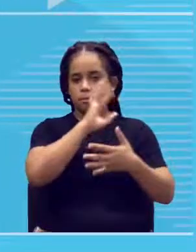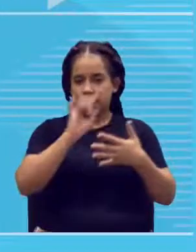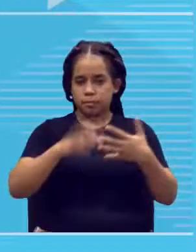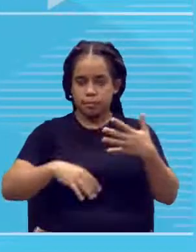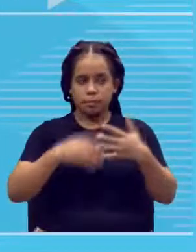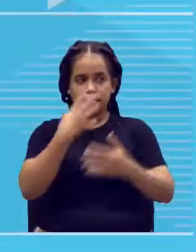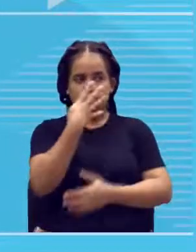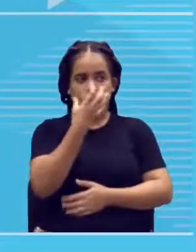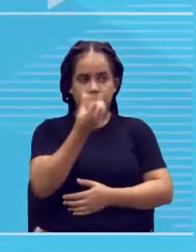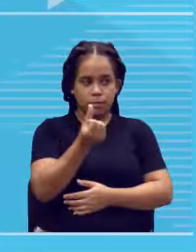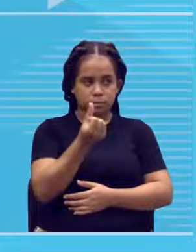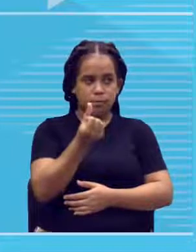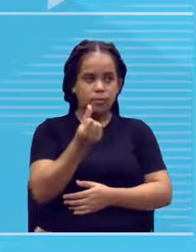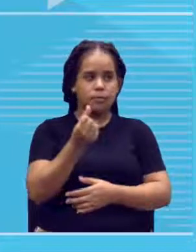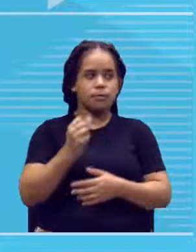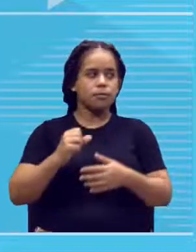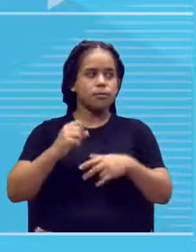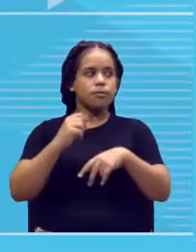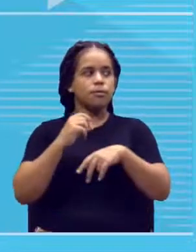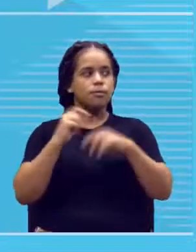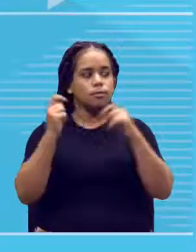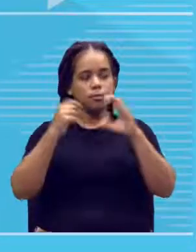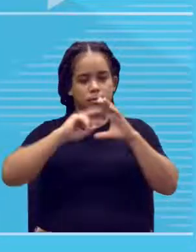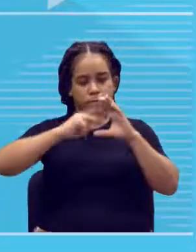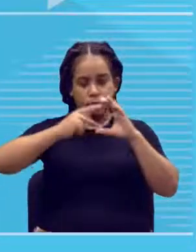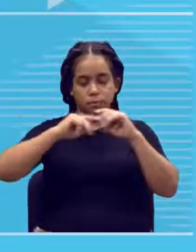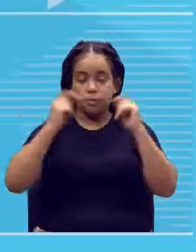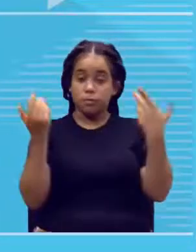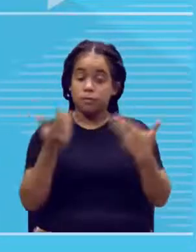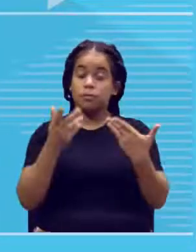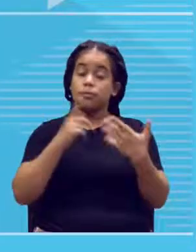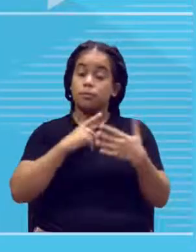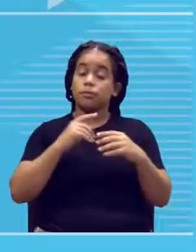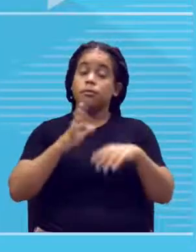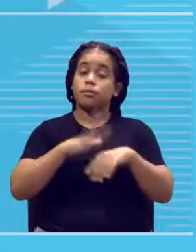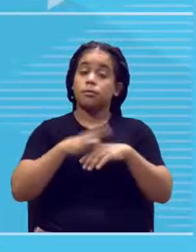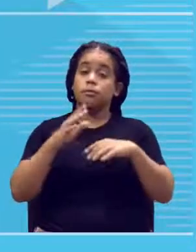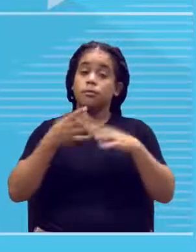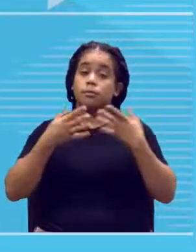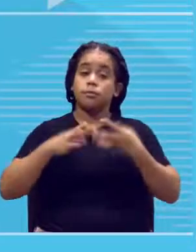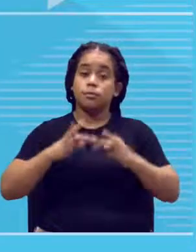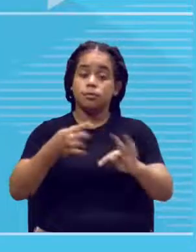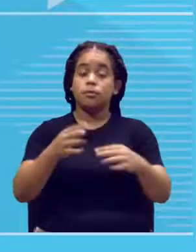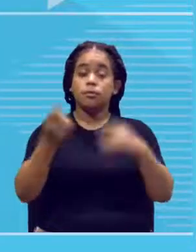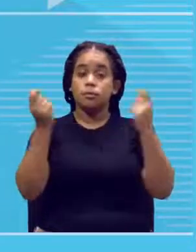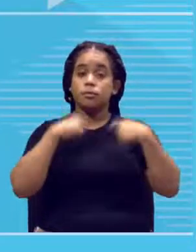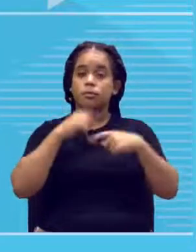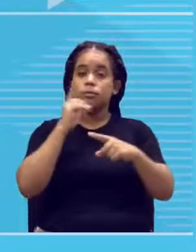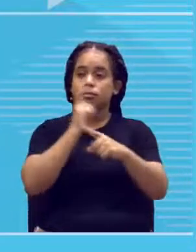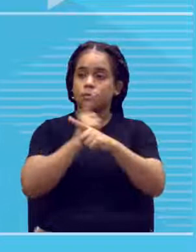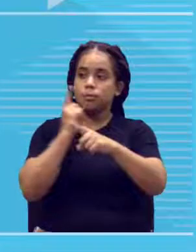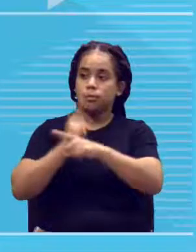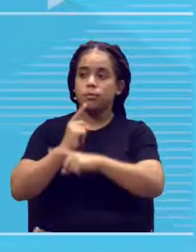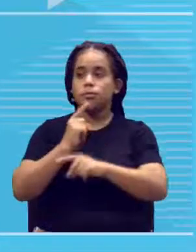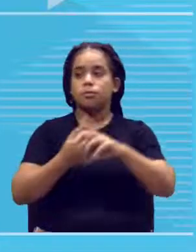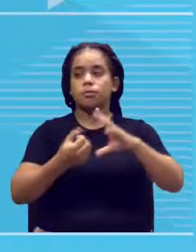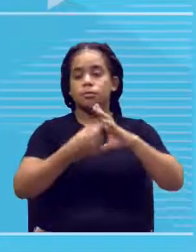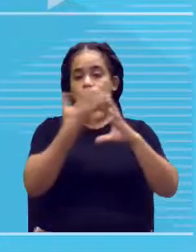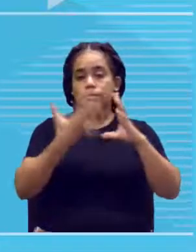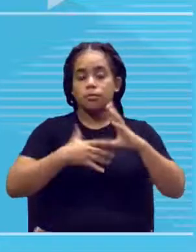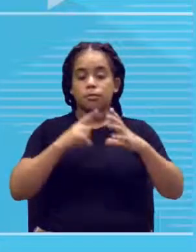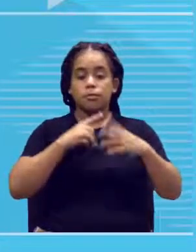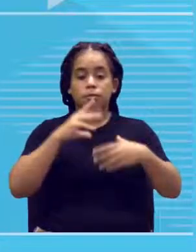hoje, a já tem tecnologia para saber qual característica é manifestada em cada um desses cromossomos,